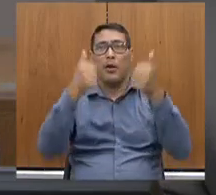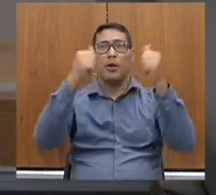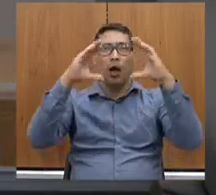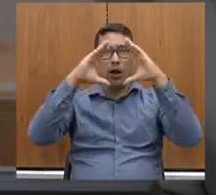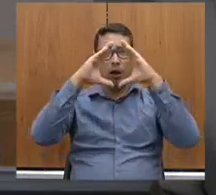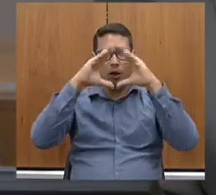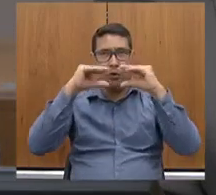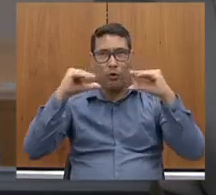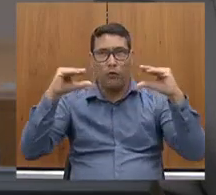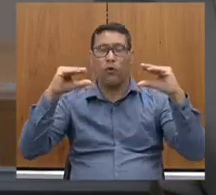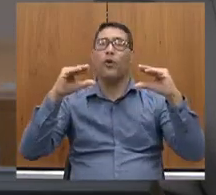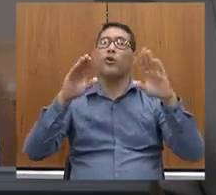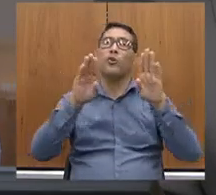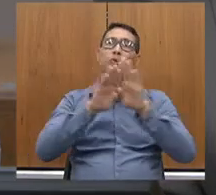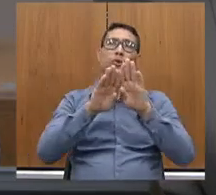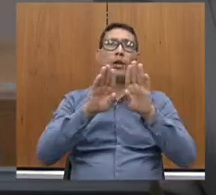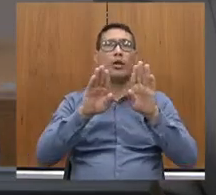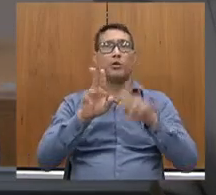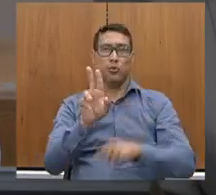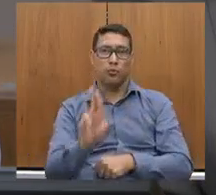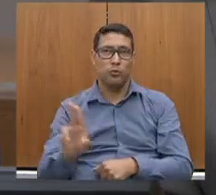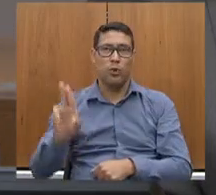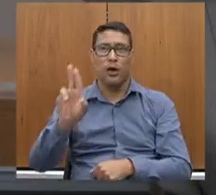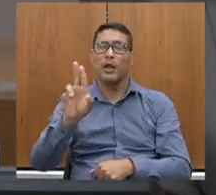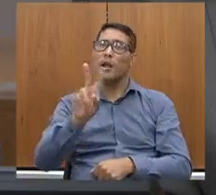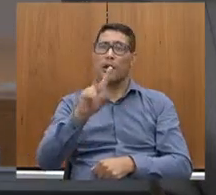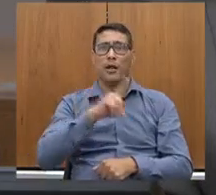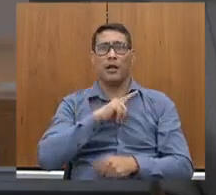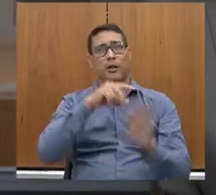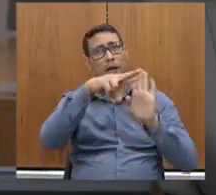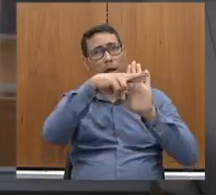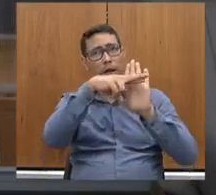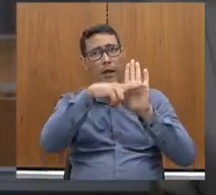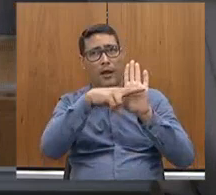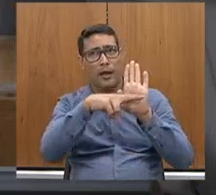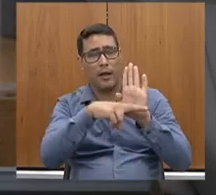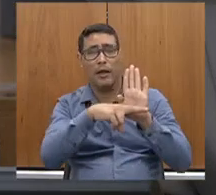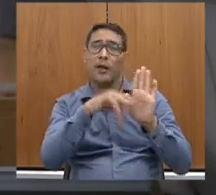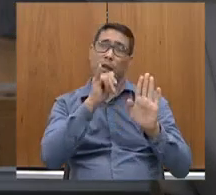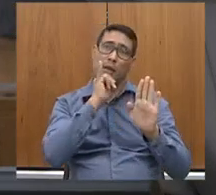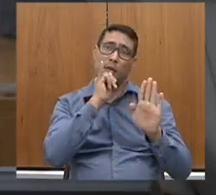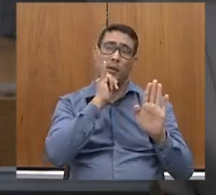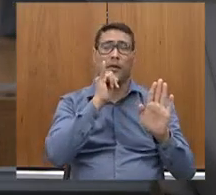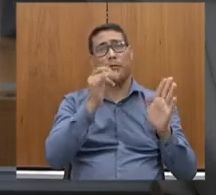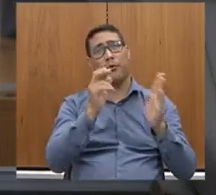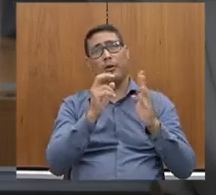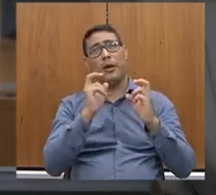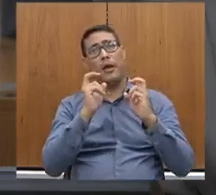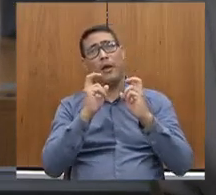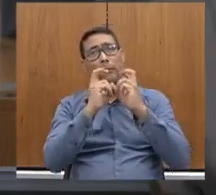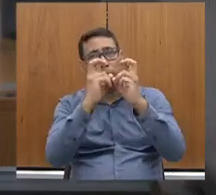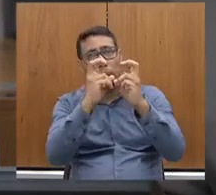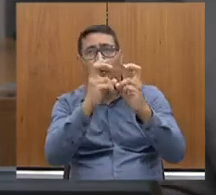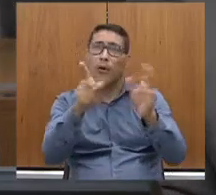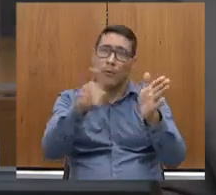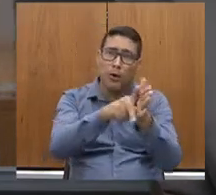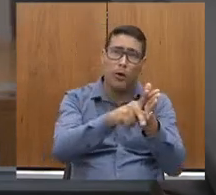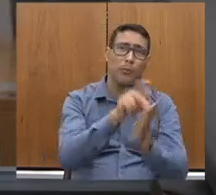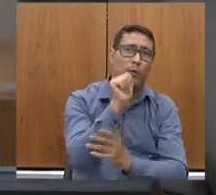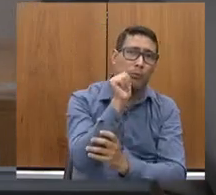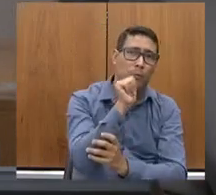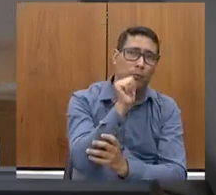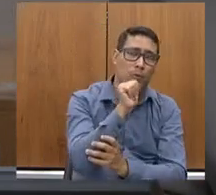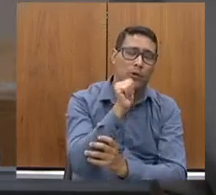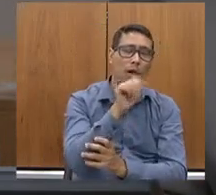incluir regras, até a possibilidade, por exemplo, de trens exclusivos para mulheres, evitando o